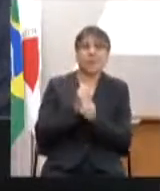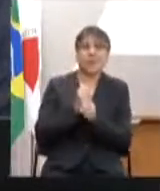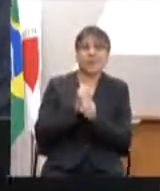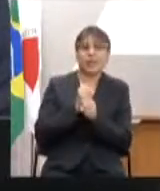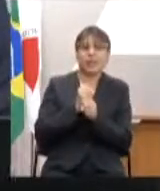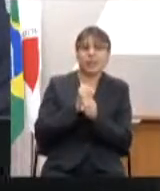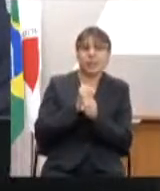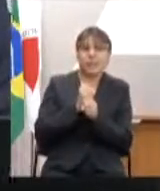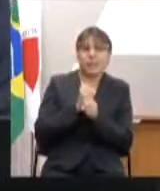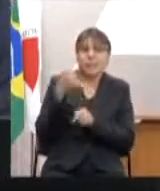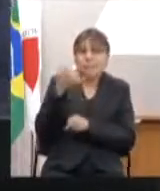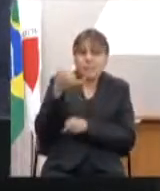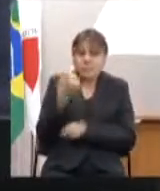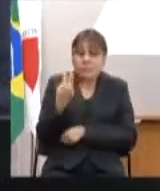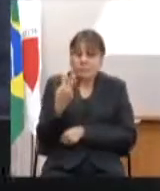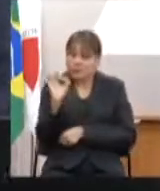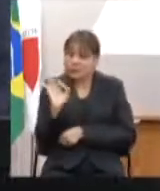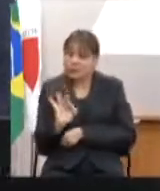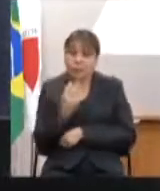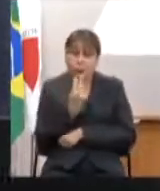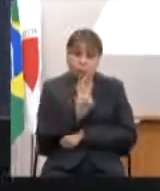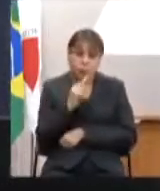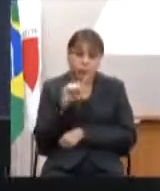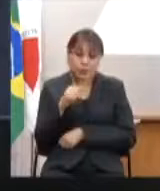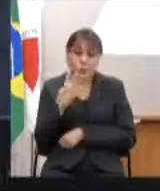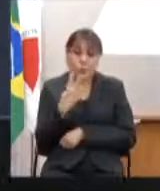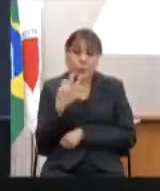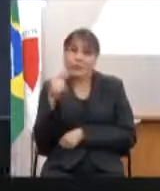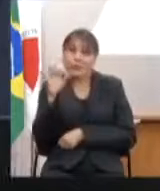3%. 2,47%.